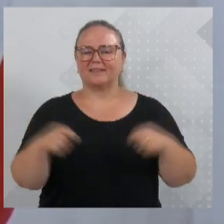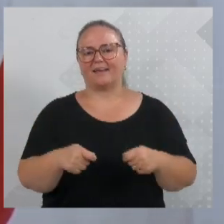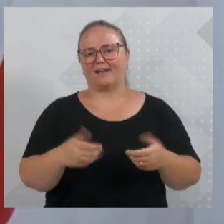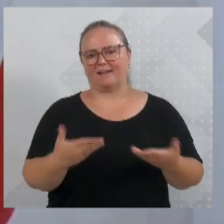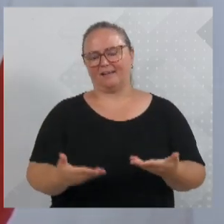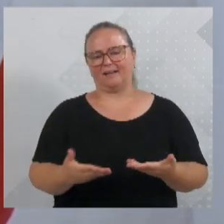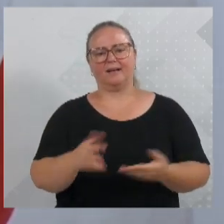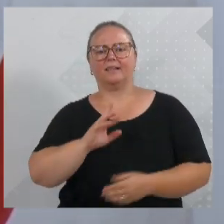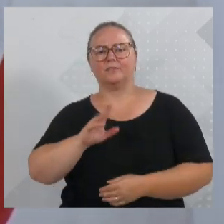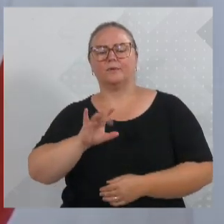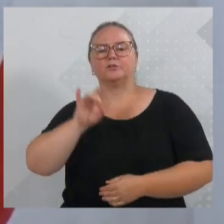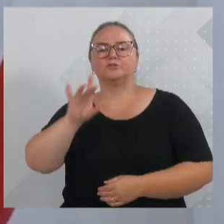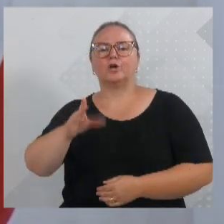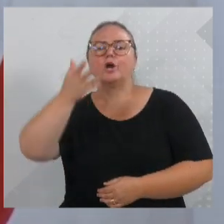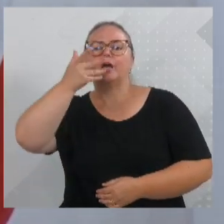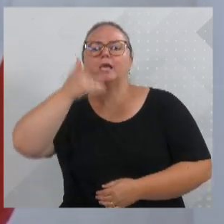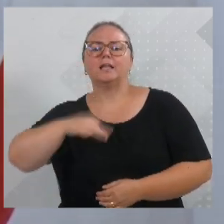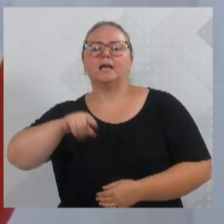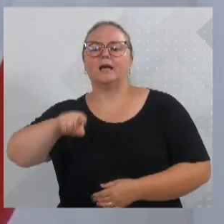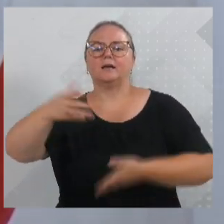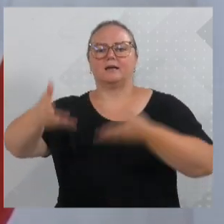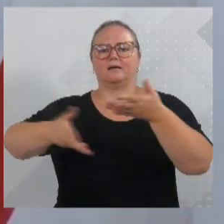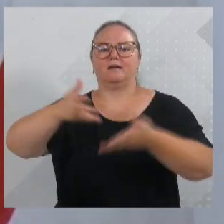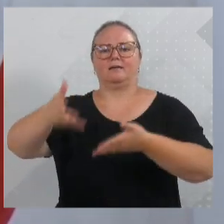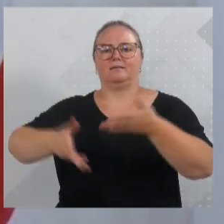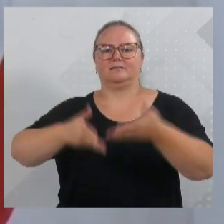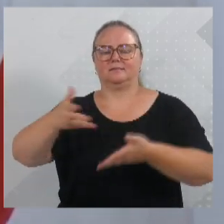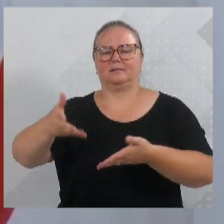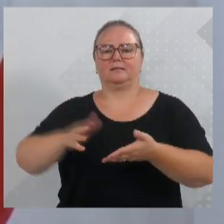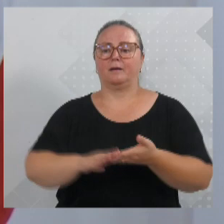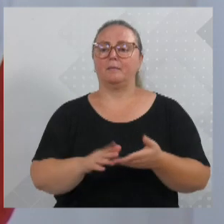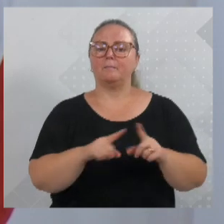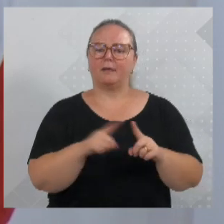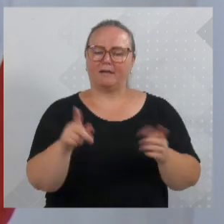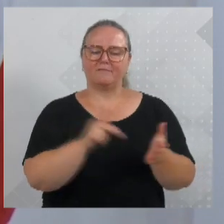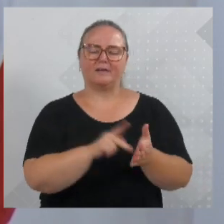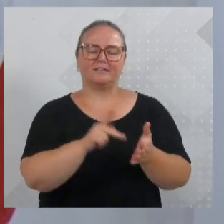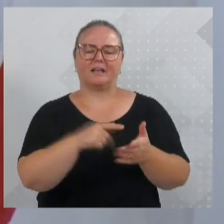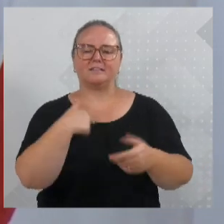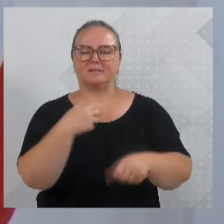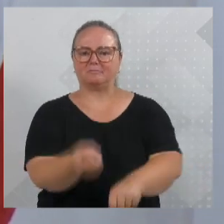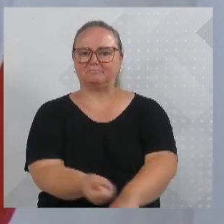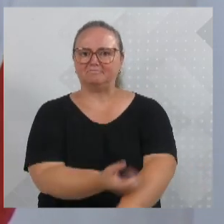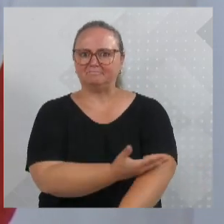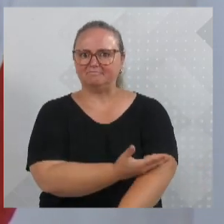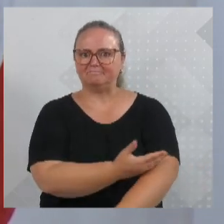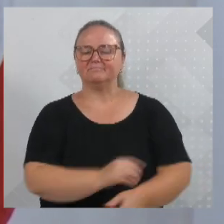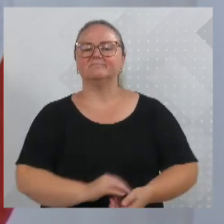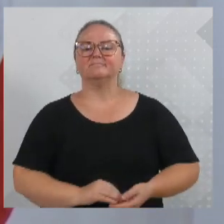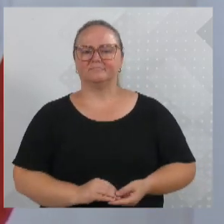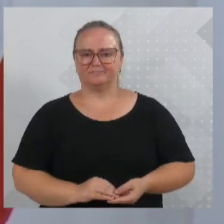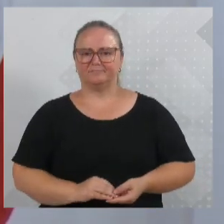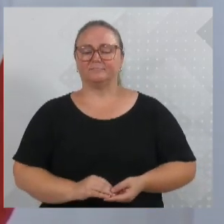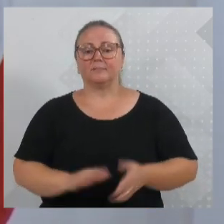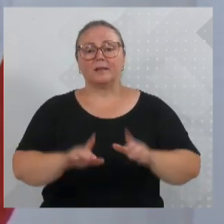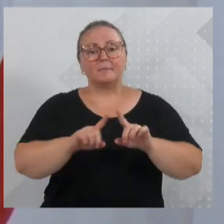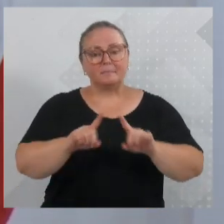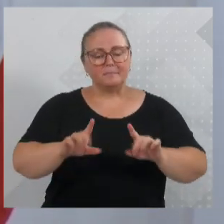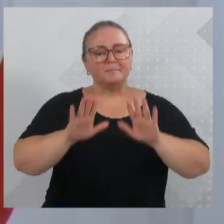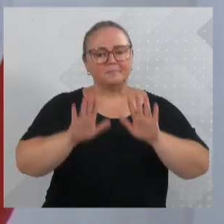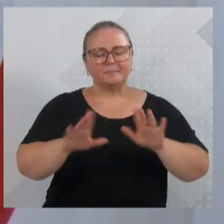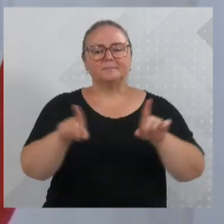apenas mil crianças sendo formadas com o entendimento de Libra, e muito me emociona toda vez que lá vou, mas que a gente tivesse também